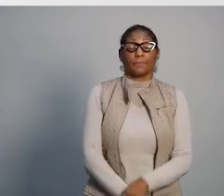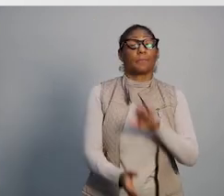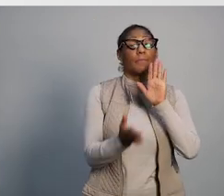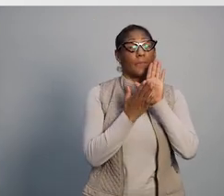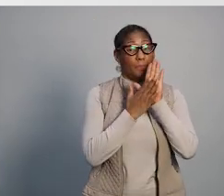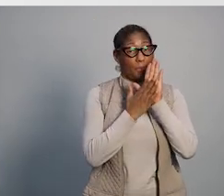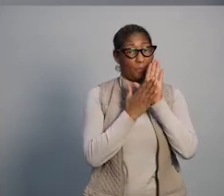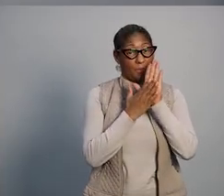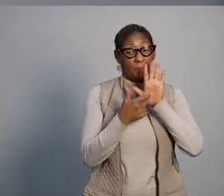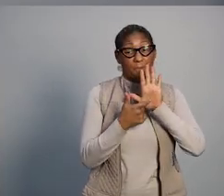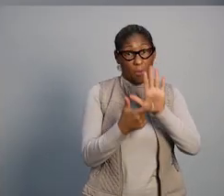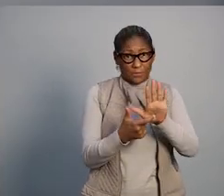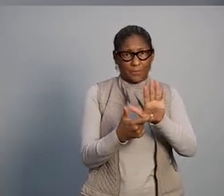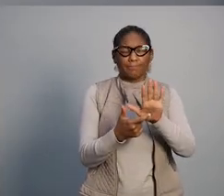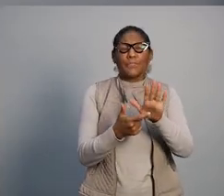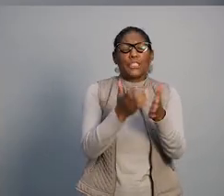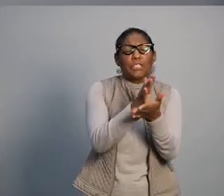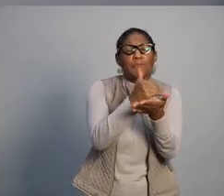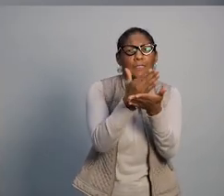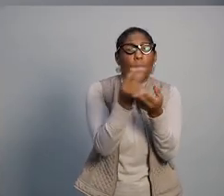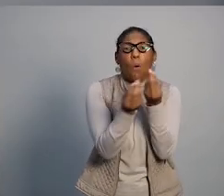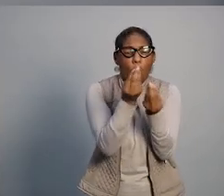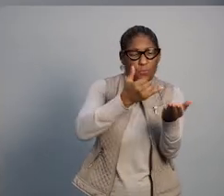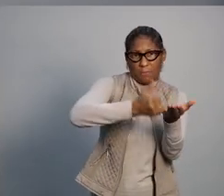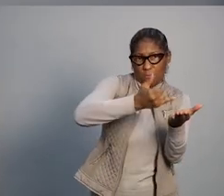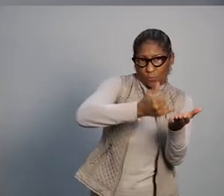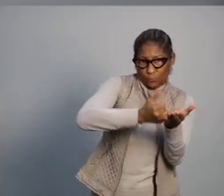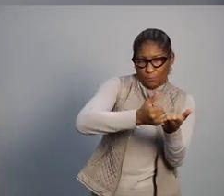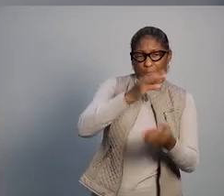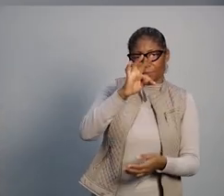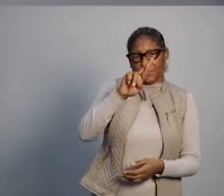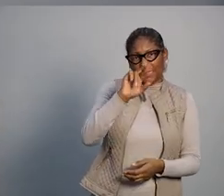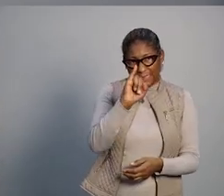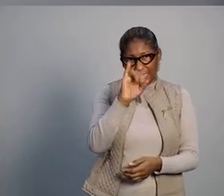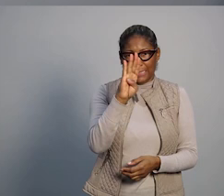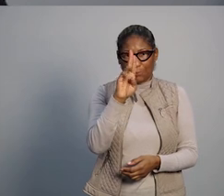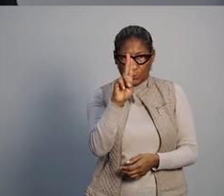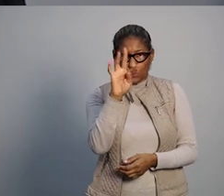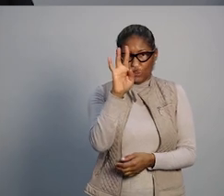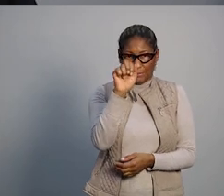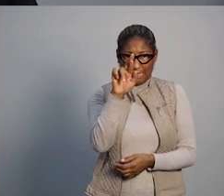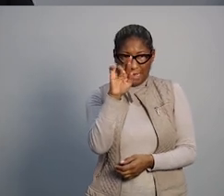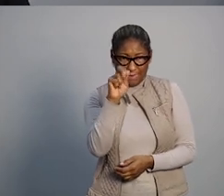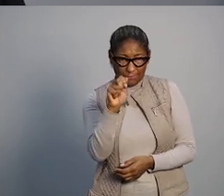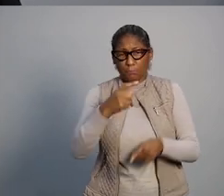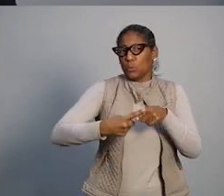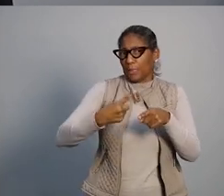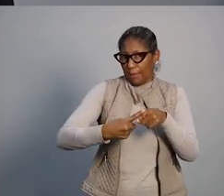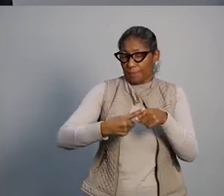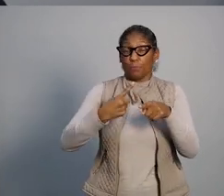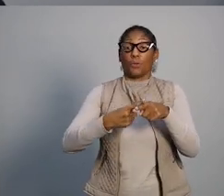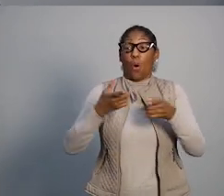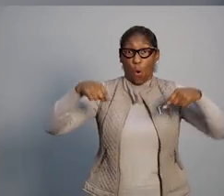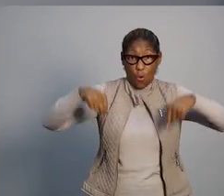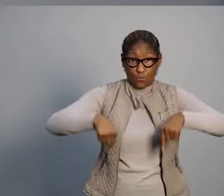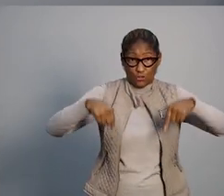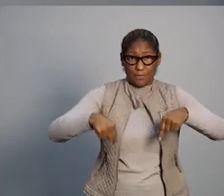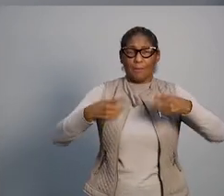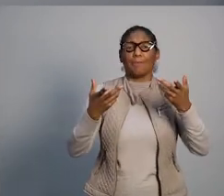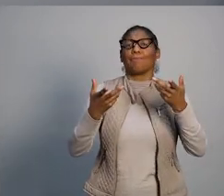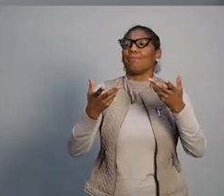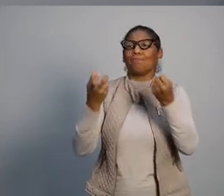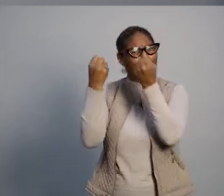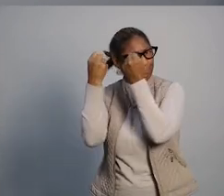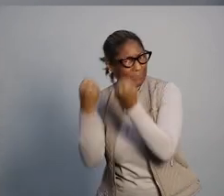gaúcho. A proposta prevê uma redistribuição da carga tributária. Isso porque a gente entende que o modelo atual, para aliviar alguns